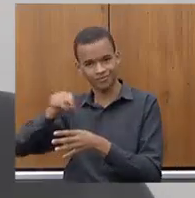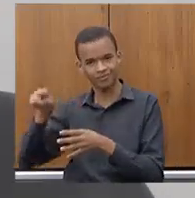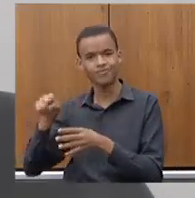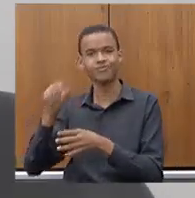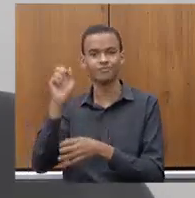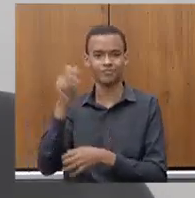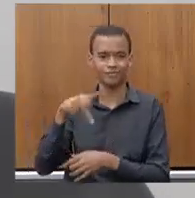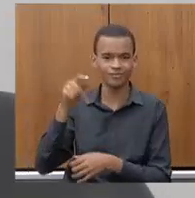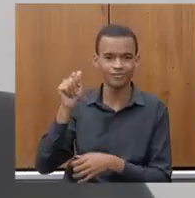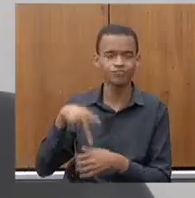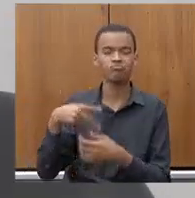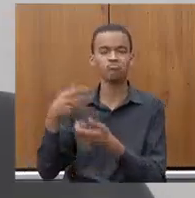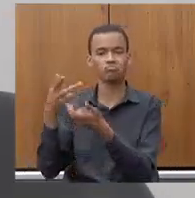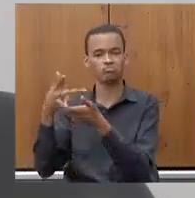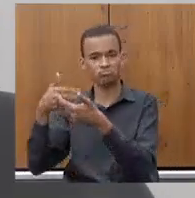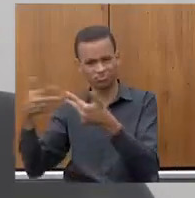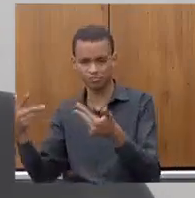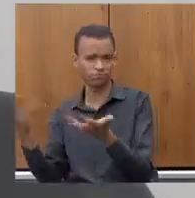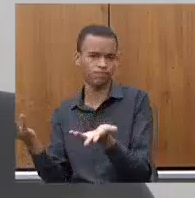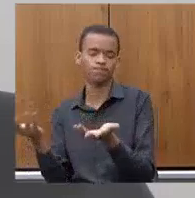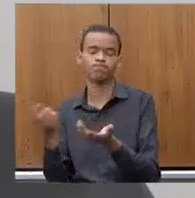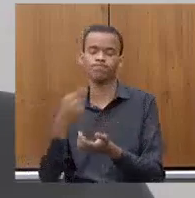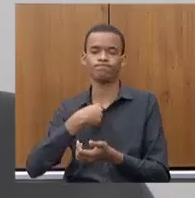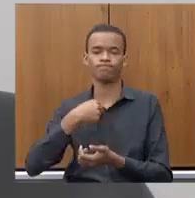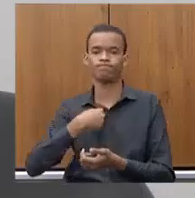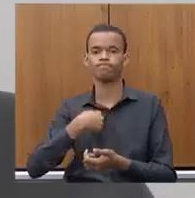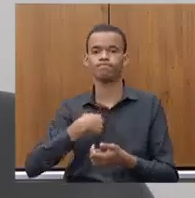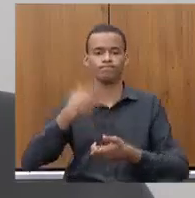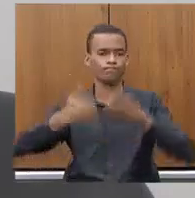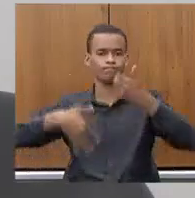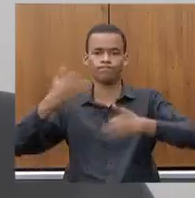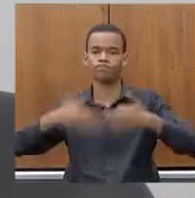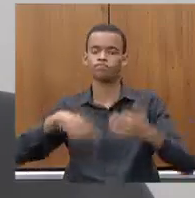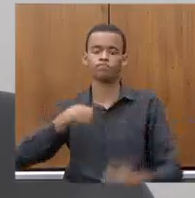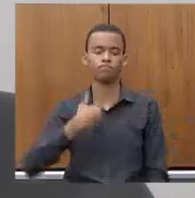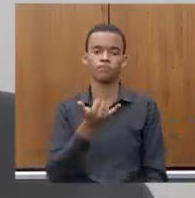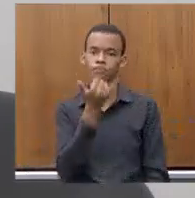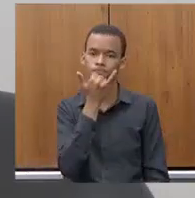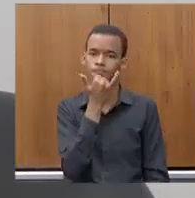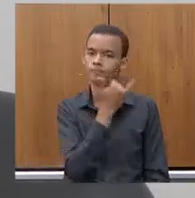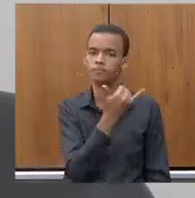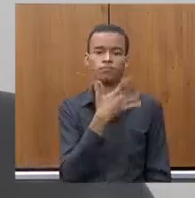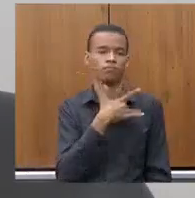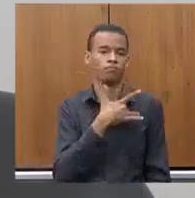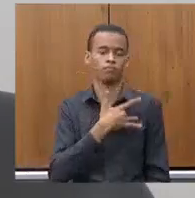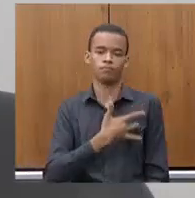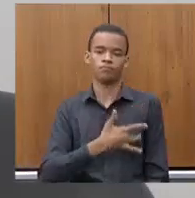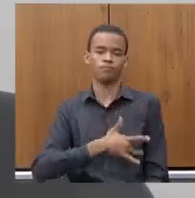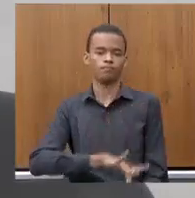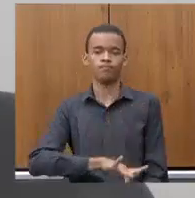consignados. Então, sim, eu lamento muito que